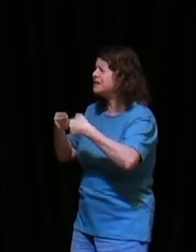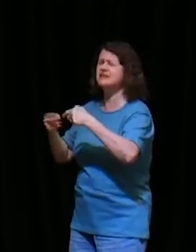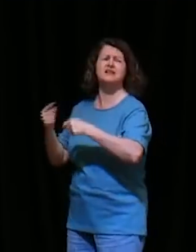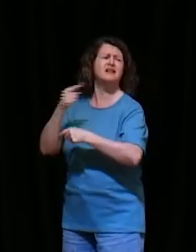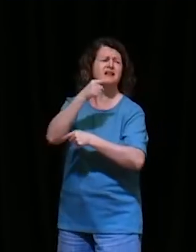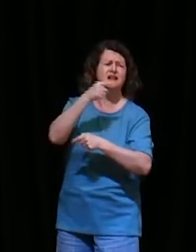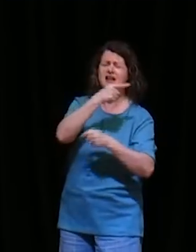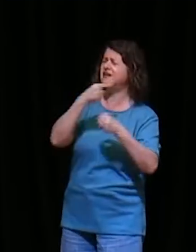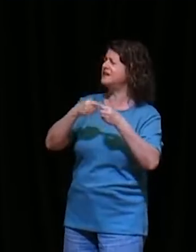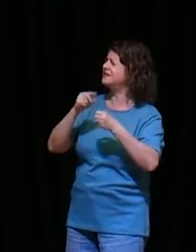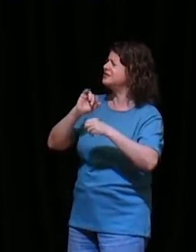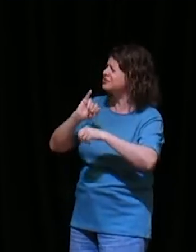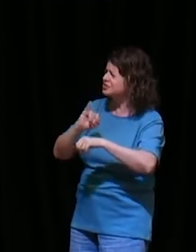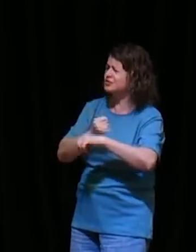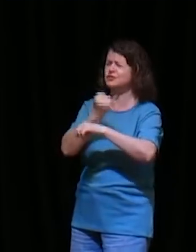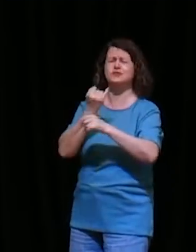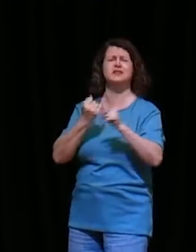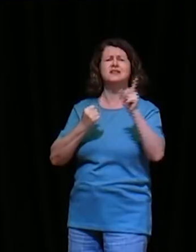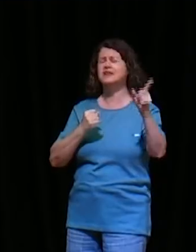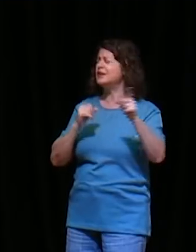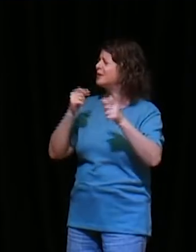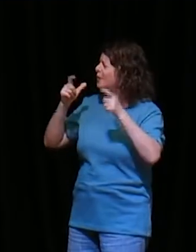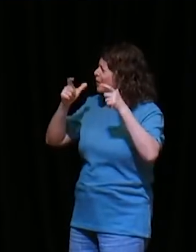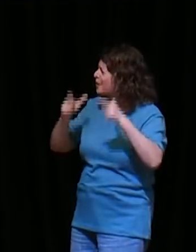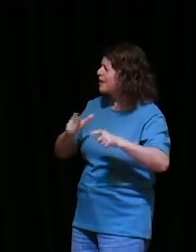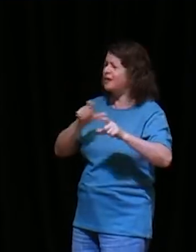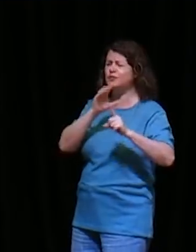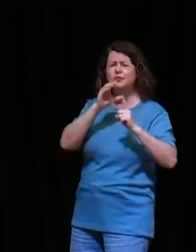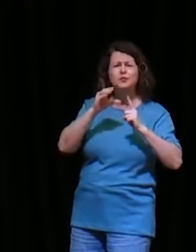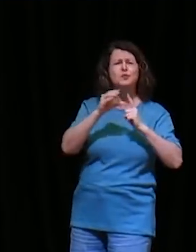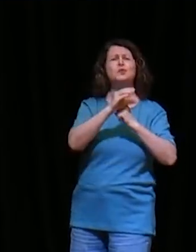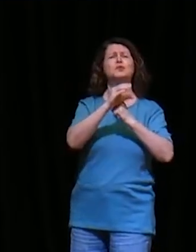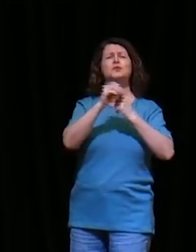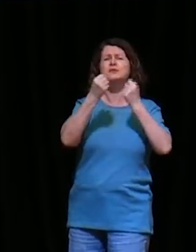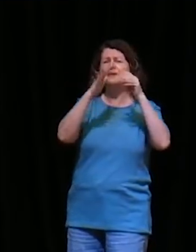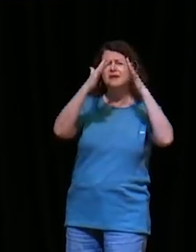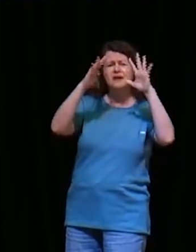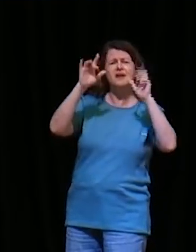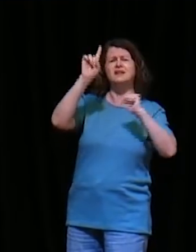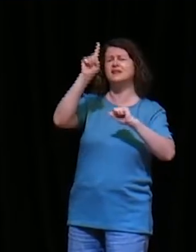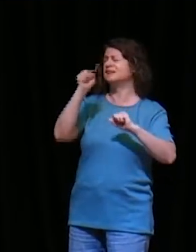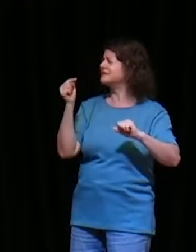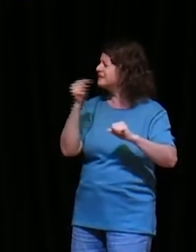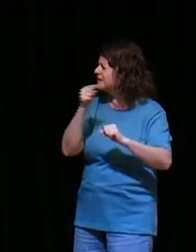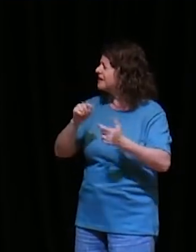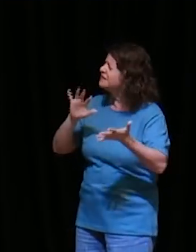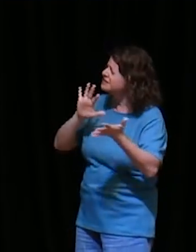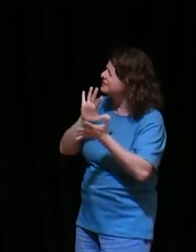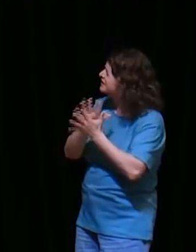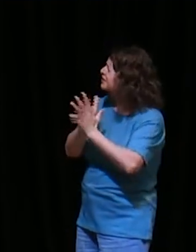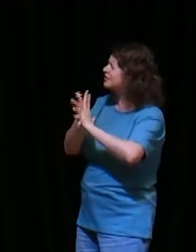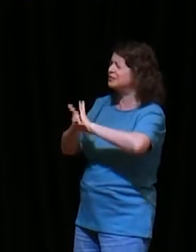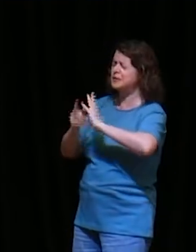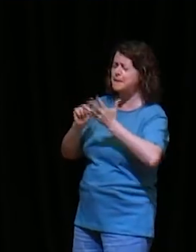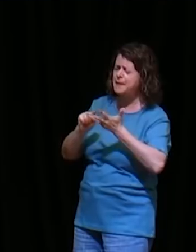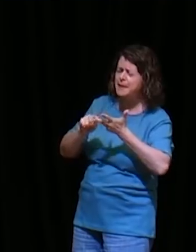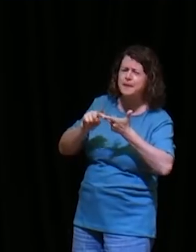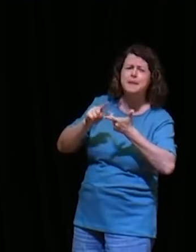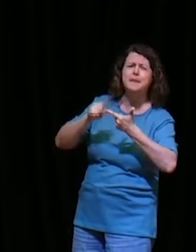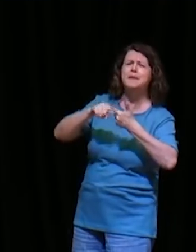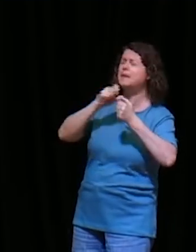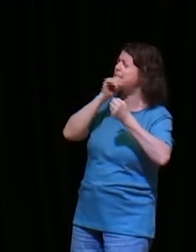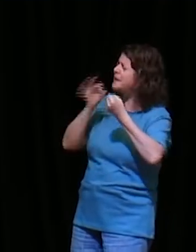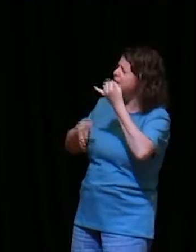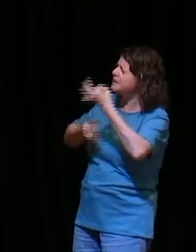adoração a Deus era celebrado, ele recebe a notícia de que Jerusalém está destruída. Você talvez tenha